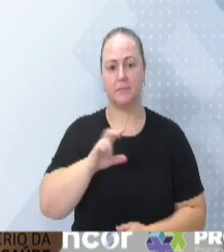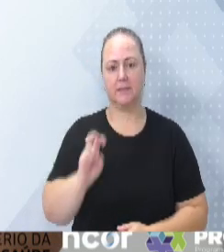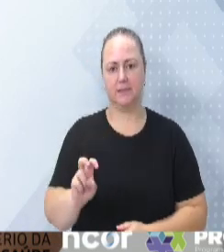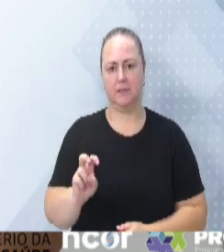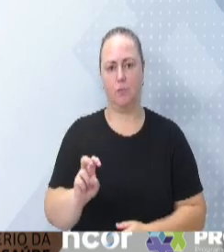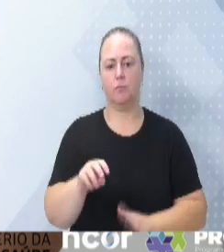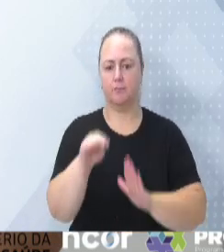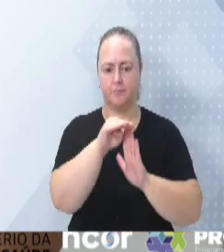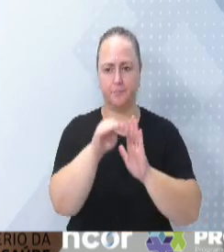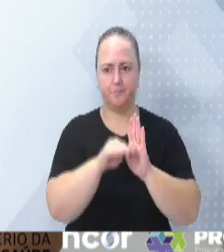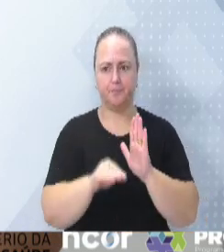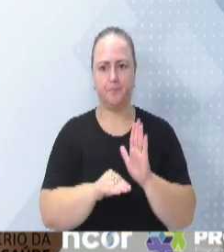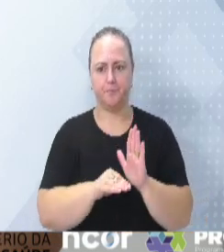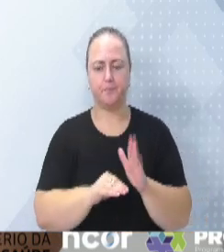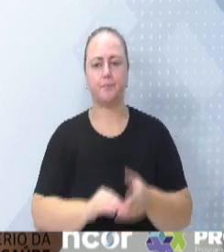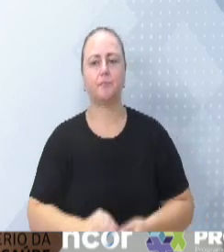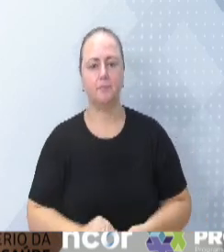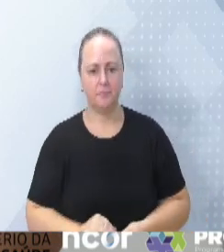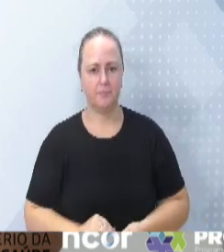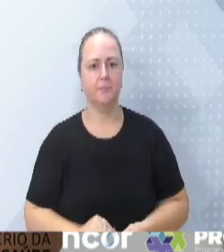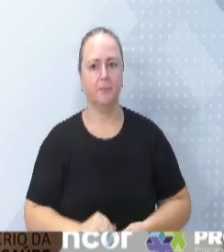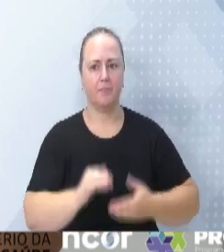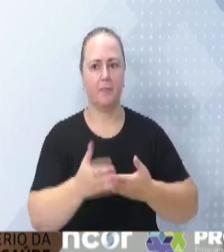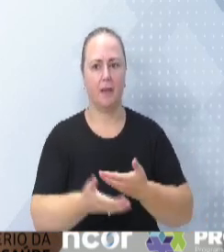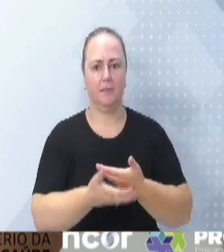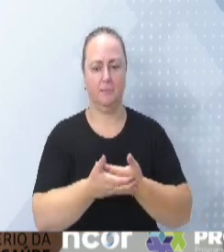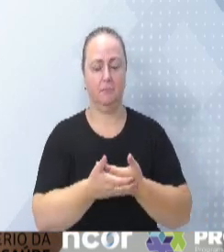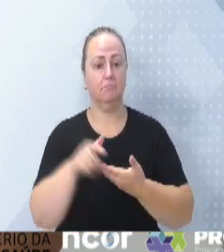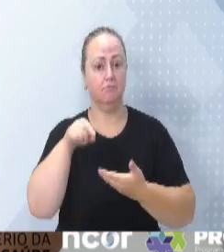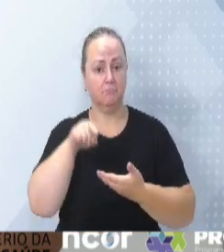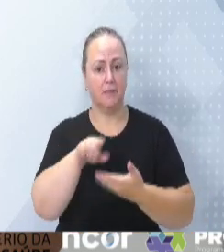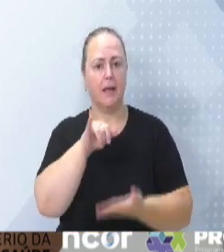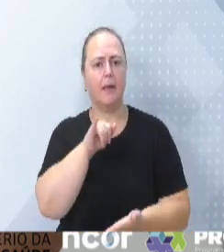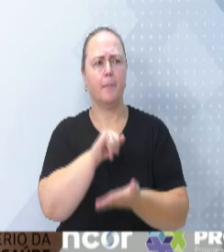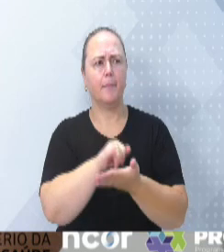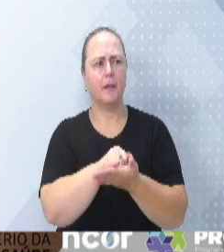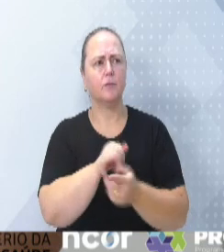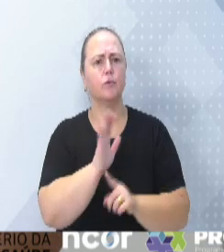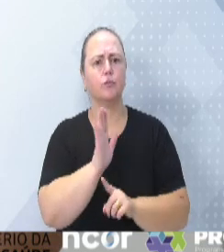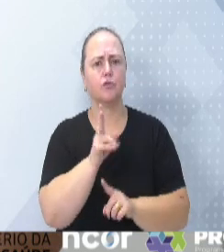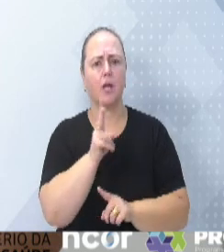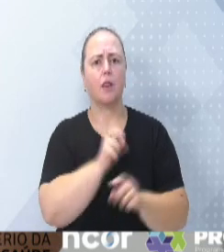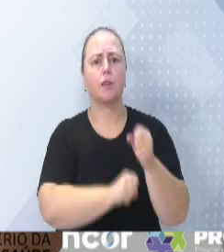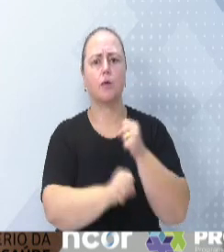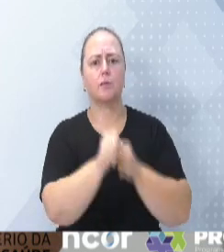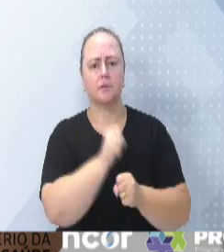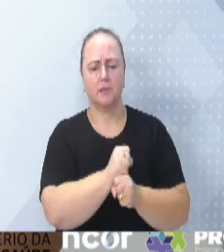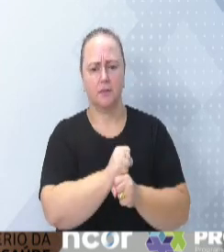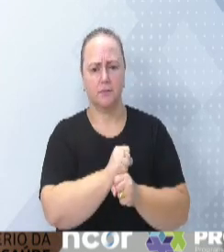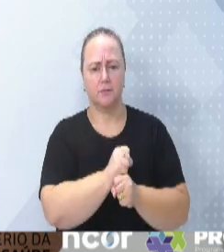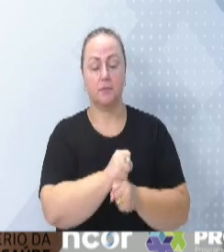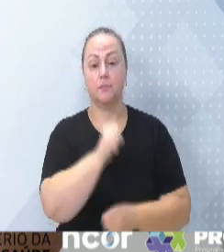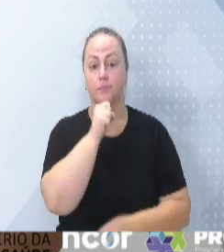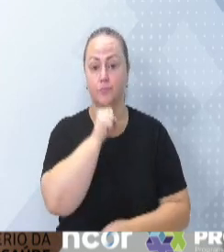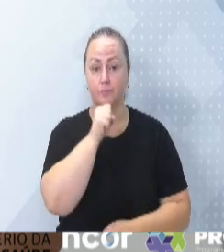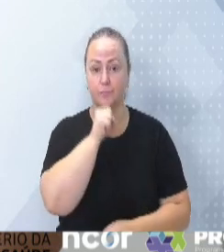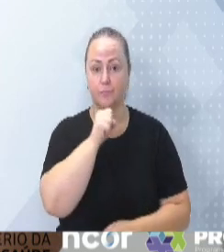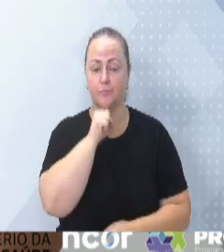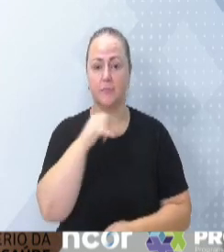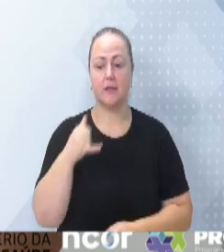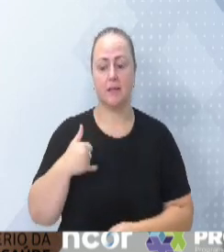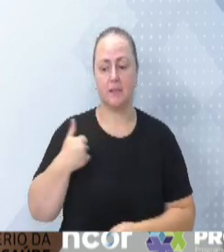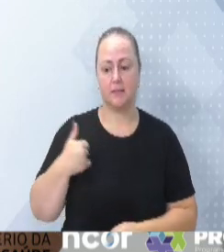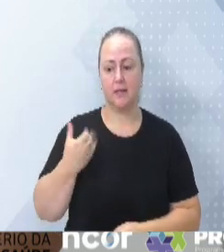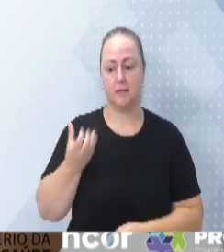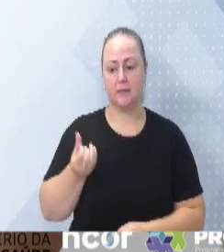para este programa. E o Hospital Santo Antônio está com este programa implantado já fazem dois anos. Então, todo idoso, com 60 anos